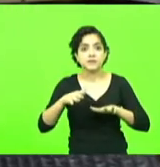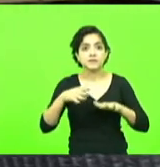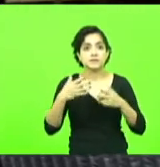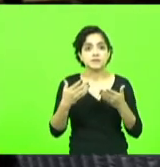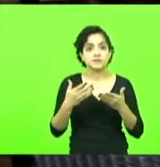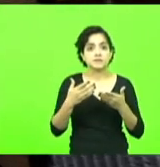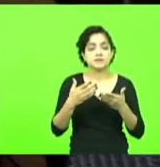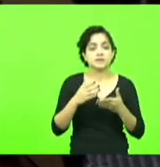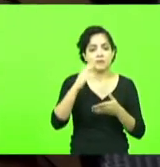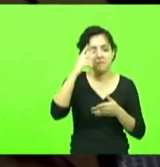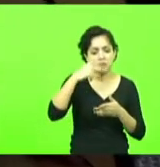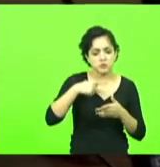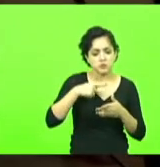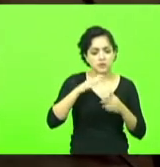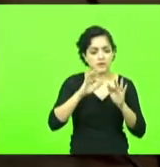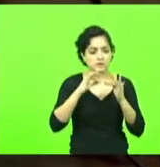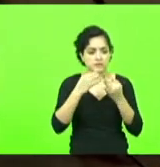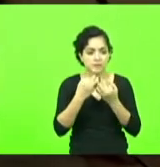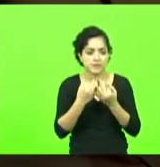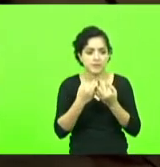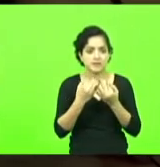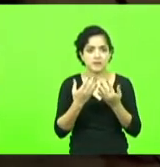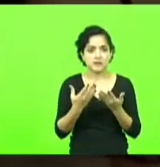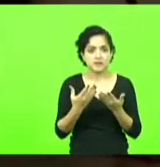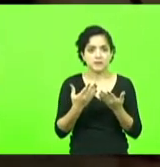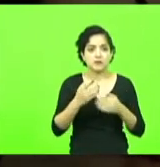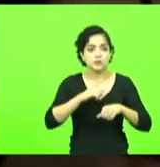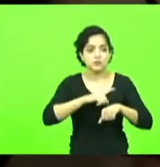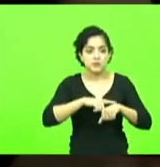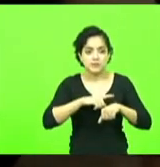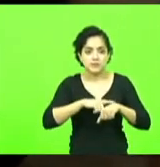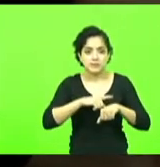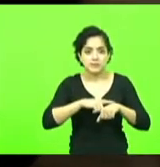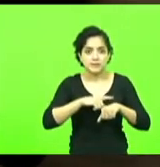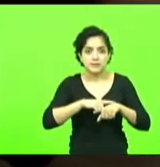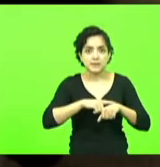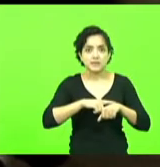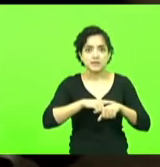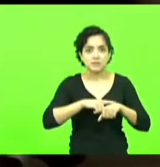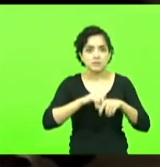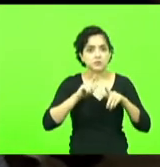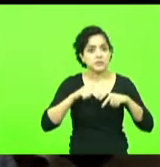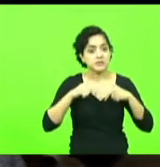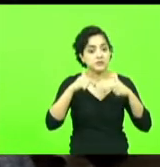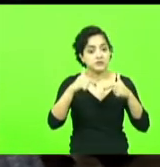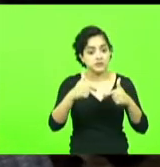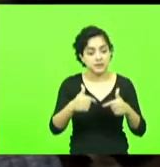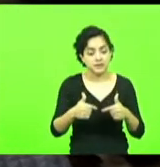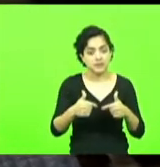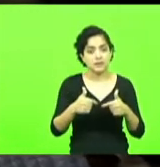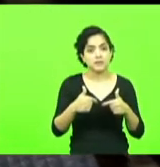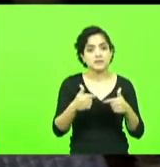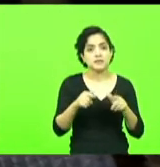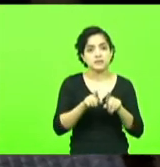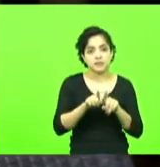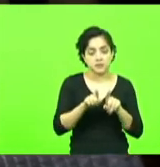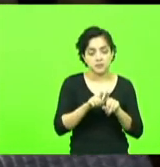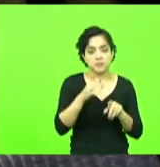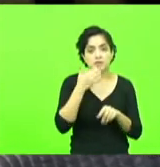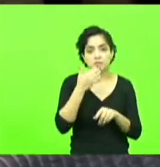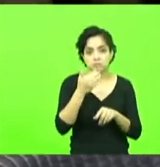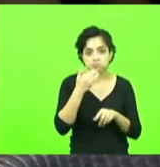pessoais familiares dar o seu tempo a sociedade e ver as demandas